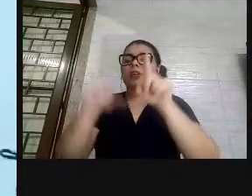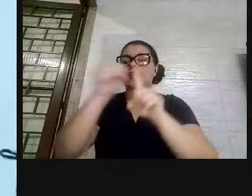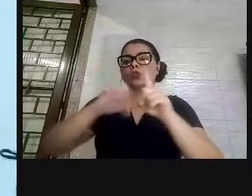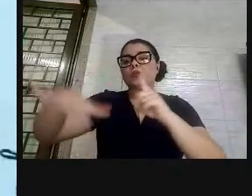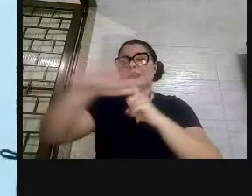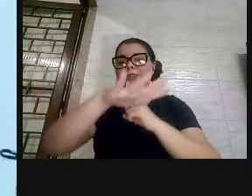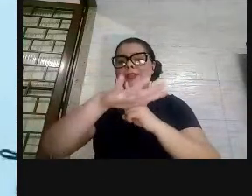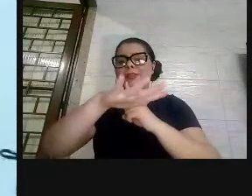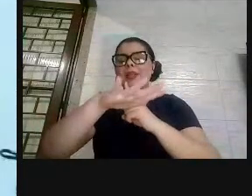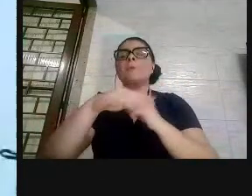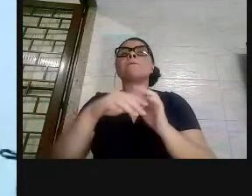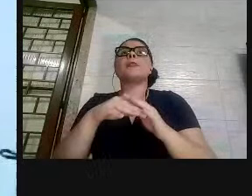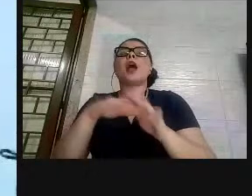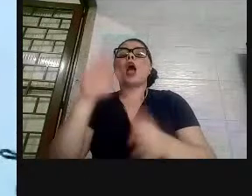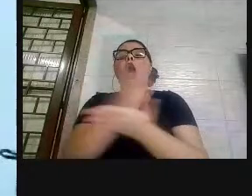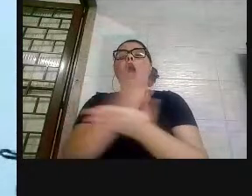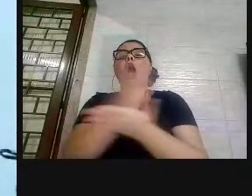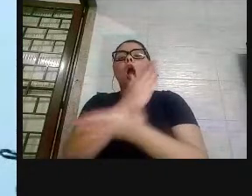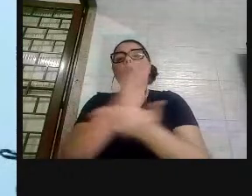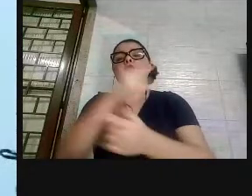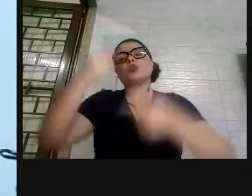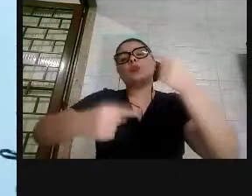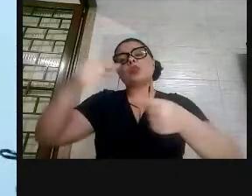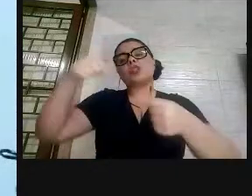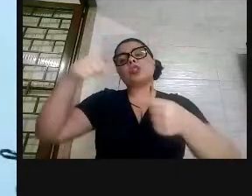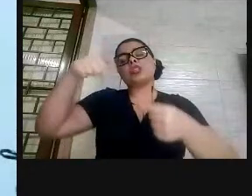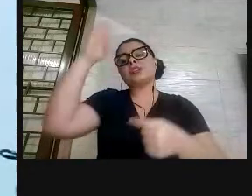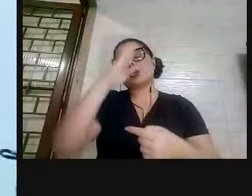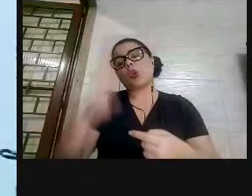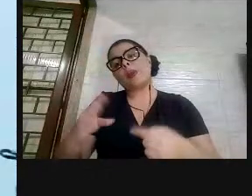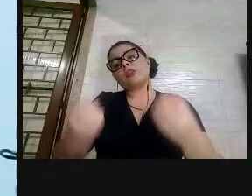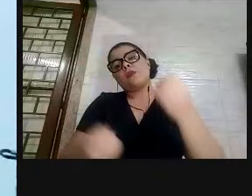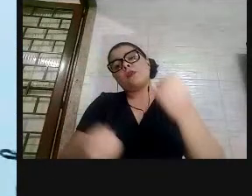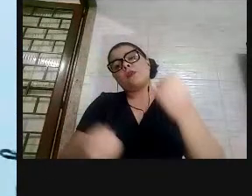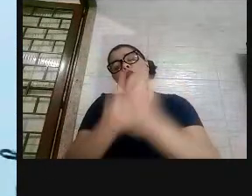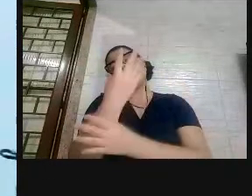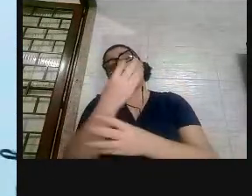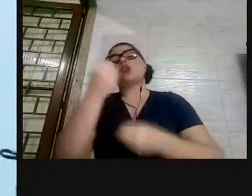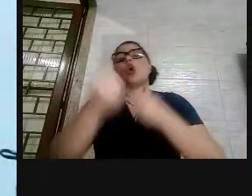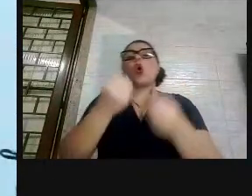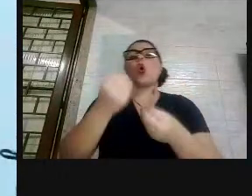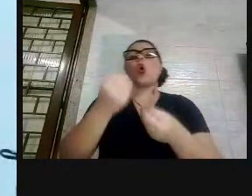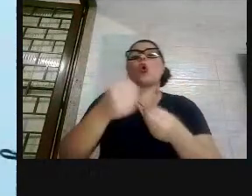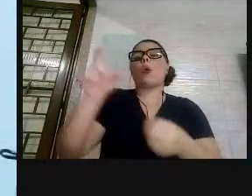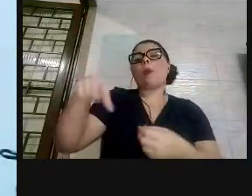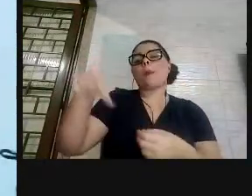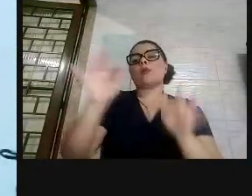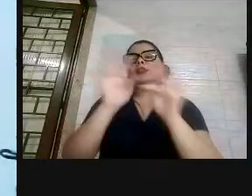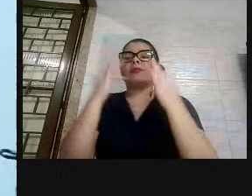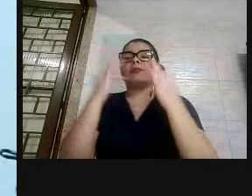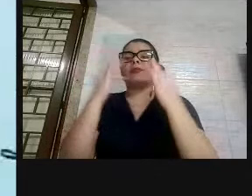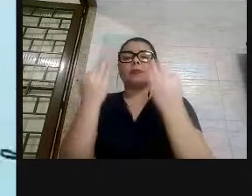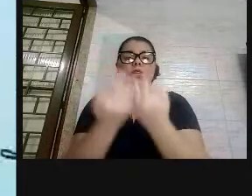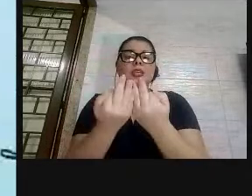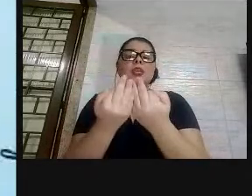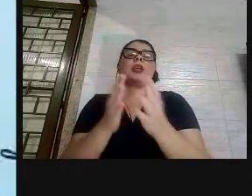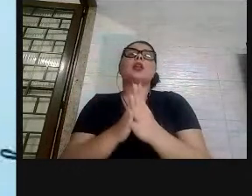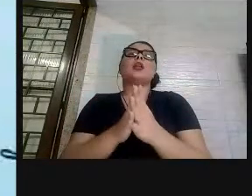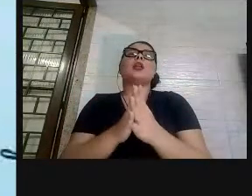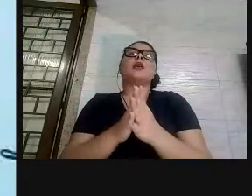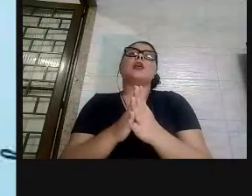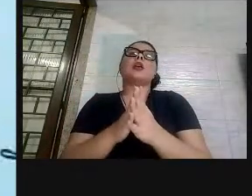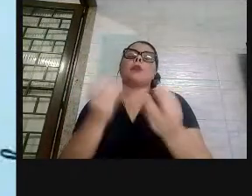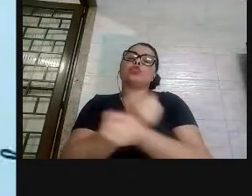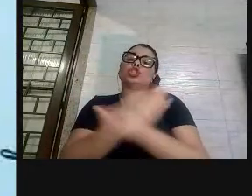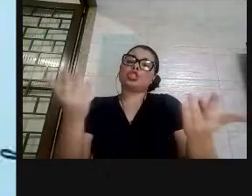algumas políticas no Brasil foram feitas nos últimos anos, como o Bolsa Família, programas de renda mínima, os programas de distribuição de